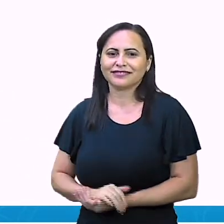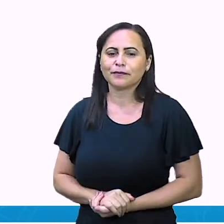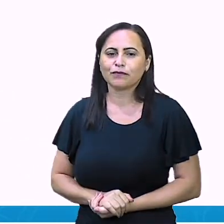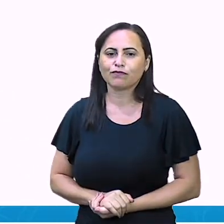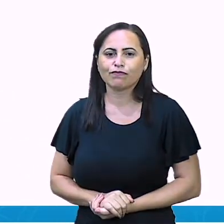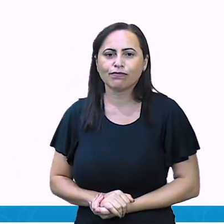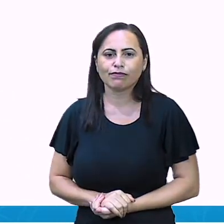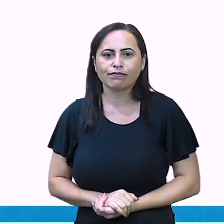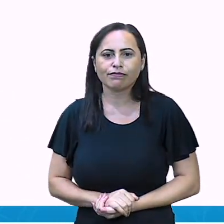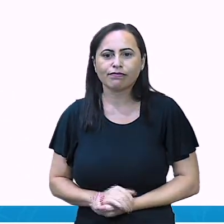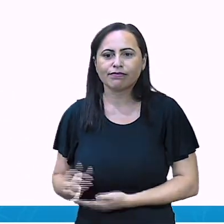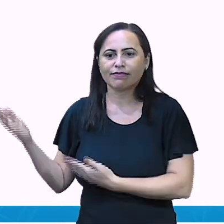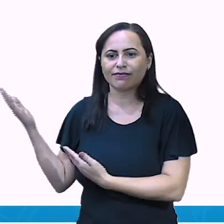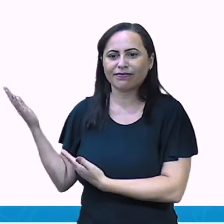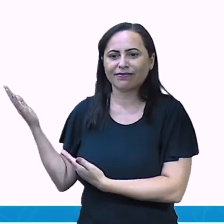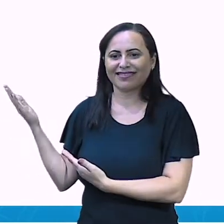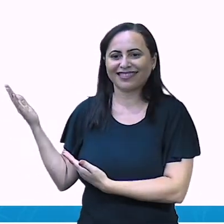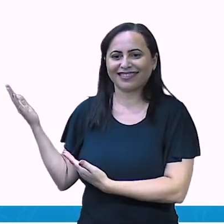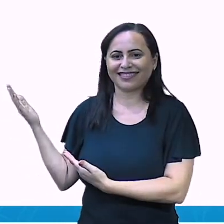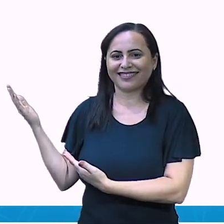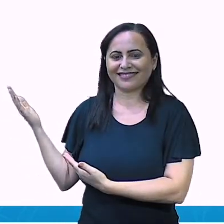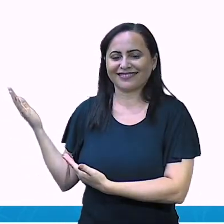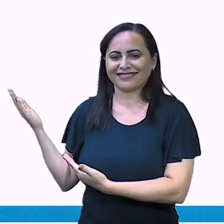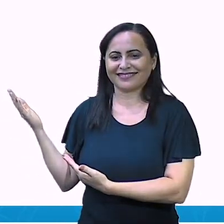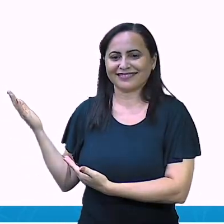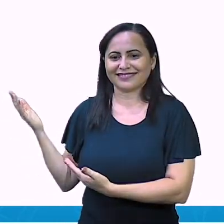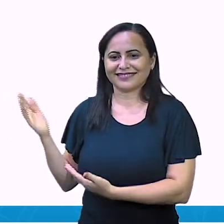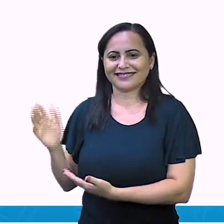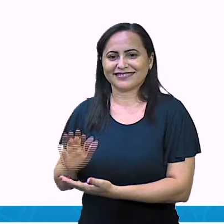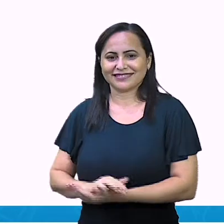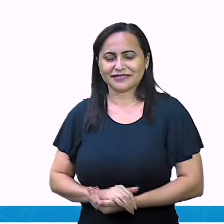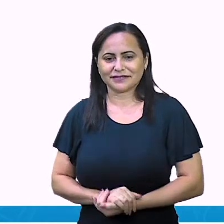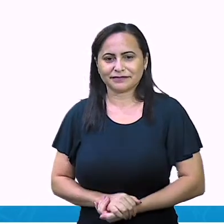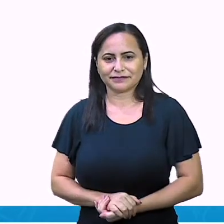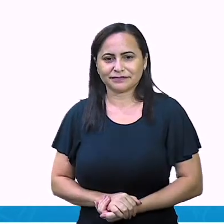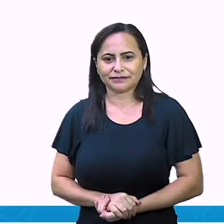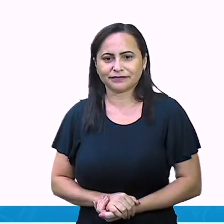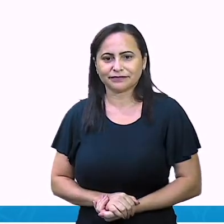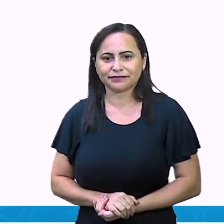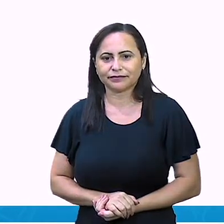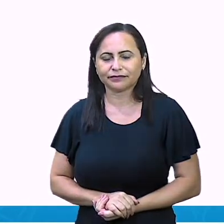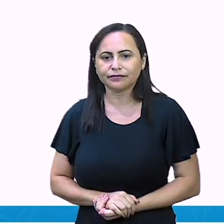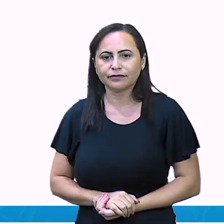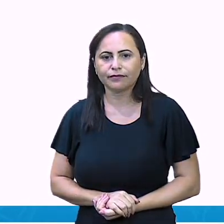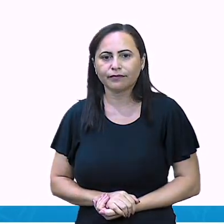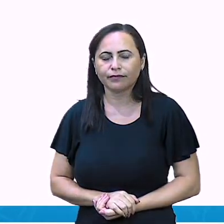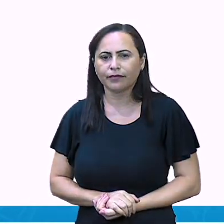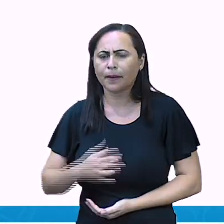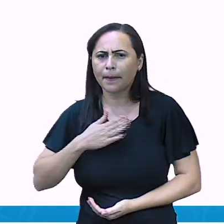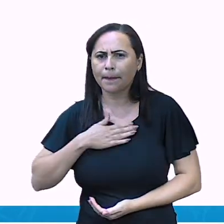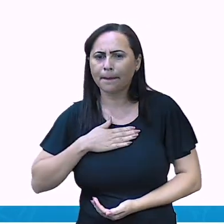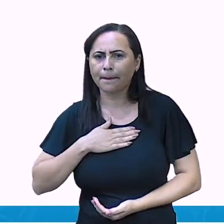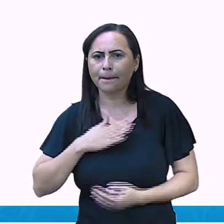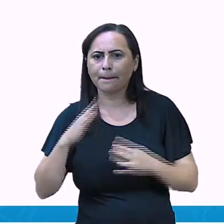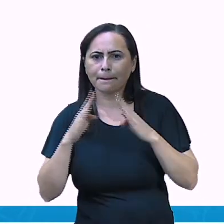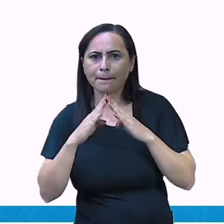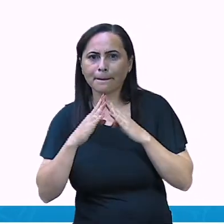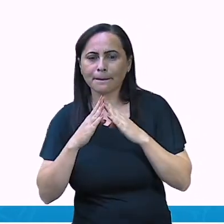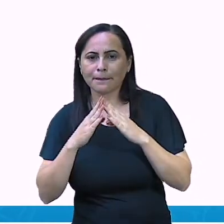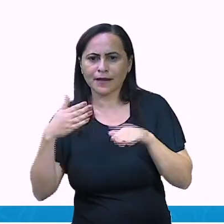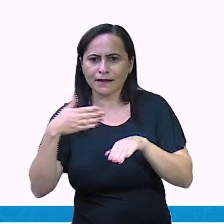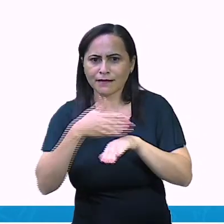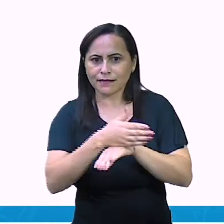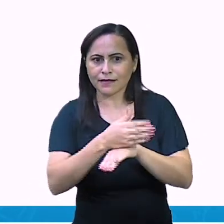Aqui assim, olha Eu vou identificar tudo aqui pra vocês, ó Minha casa tem três entradas